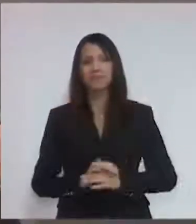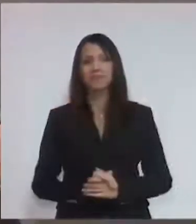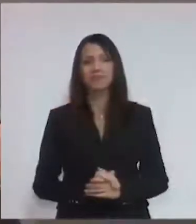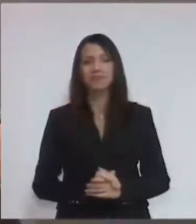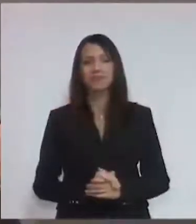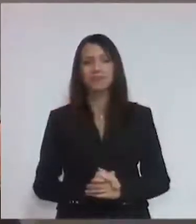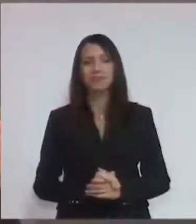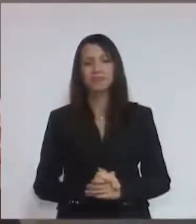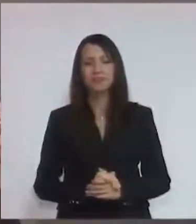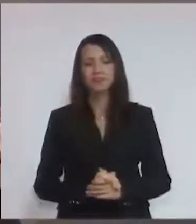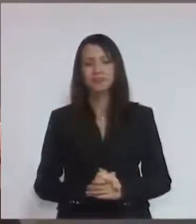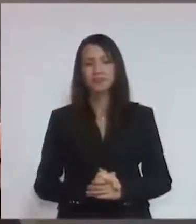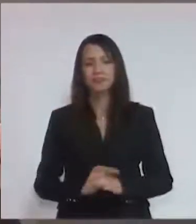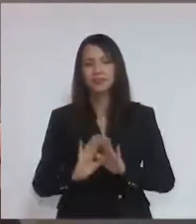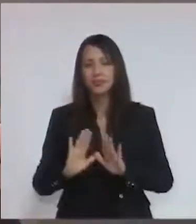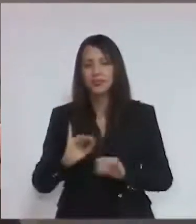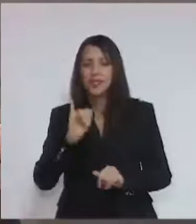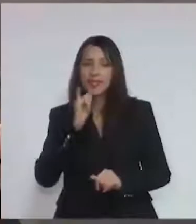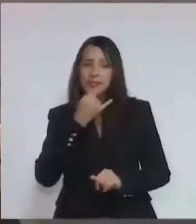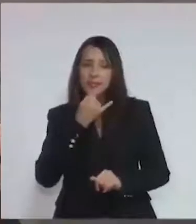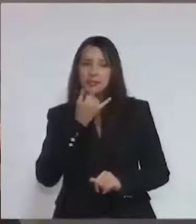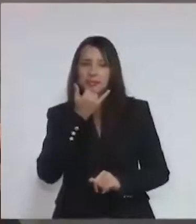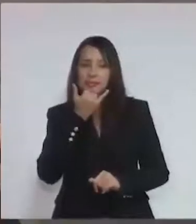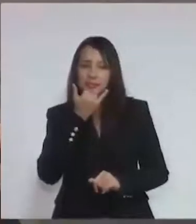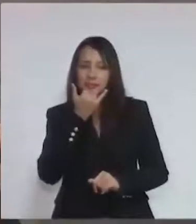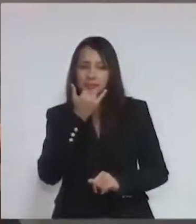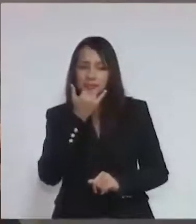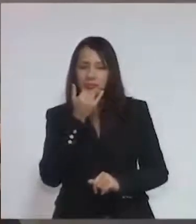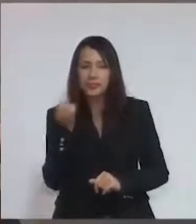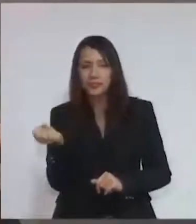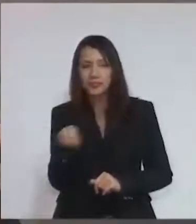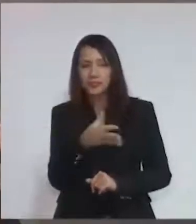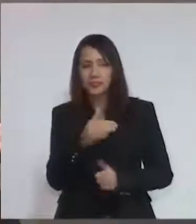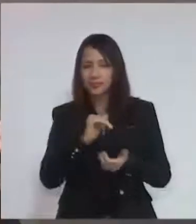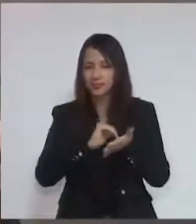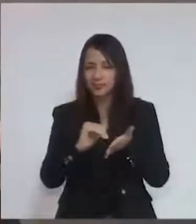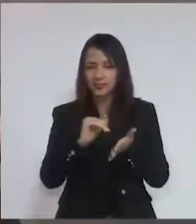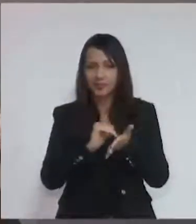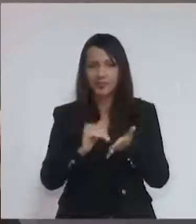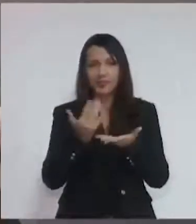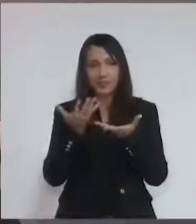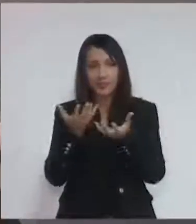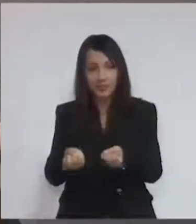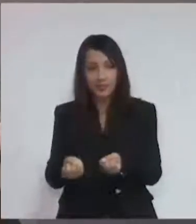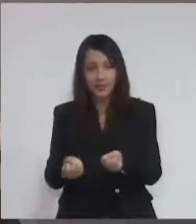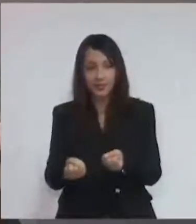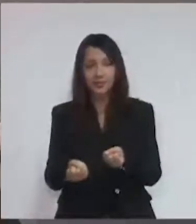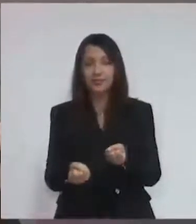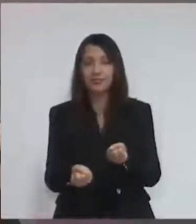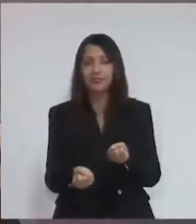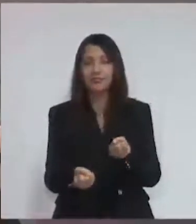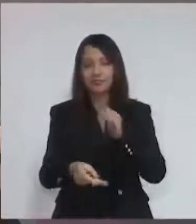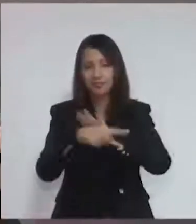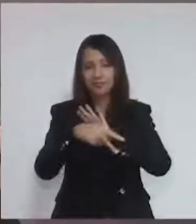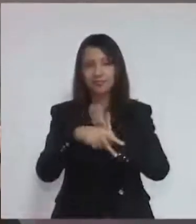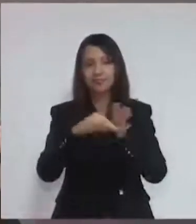me desculpe os novos secretários que irão assumir cada secretaria.